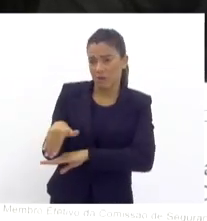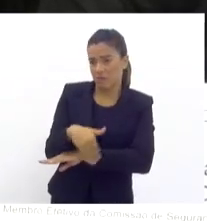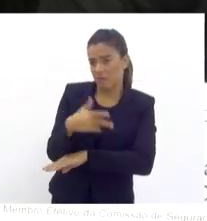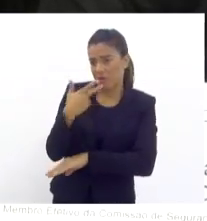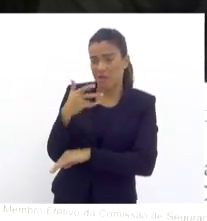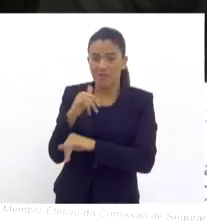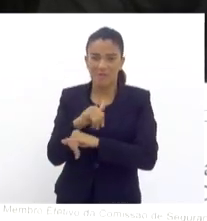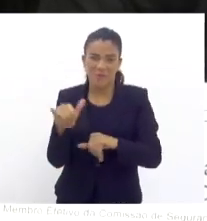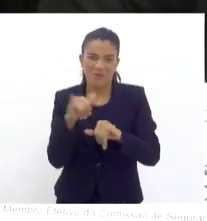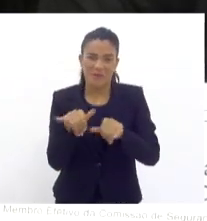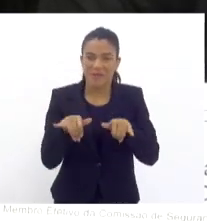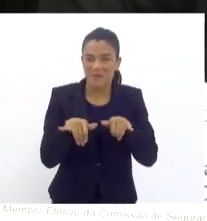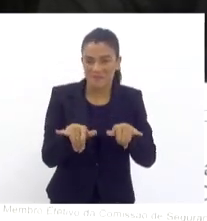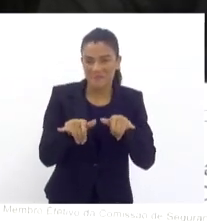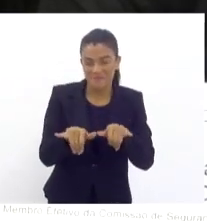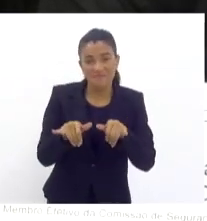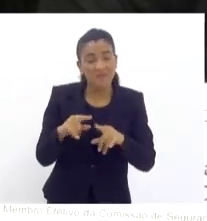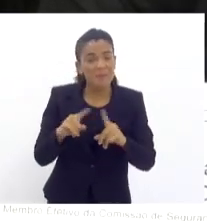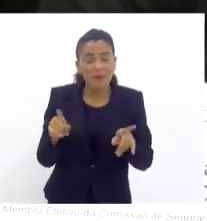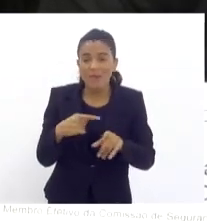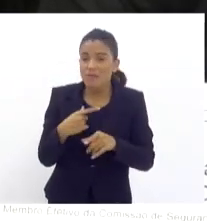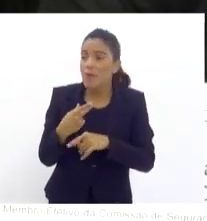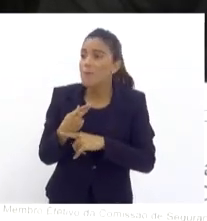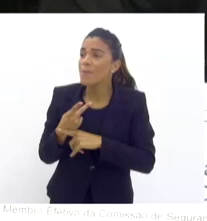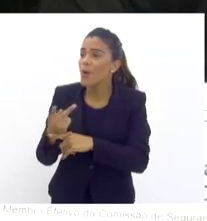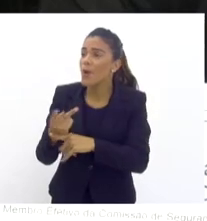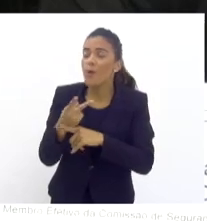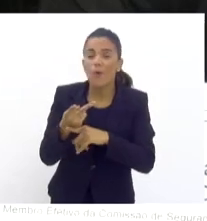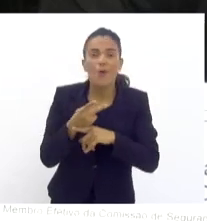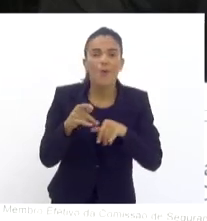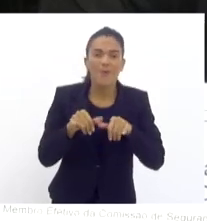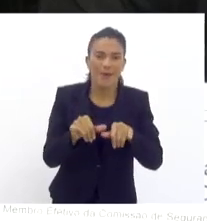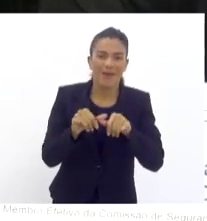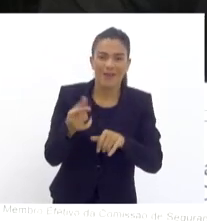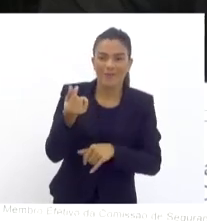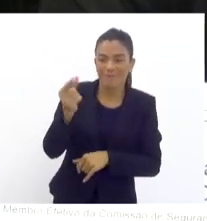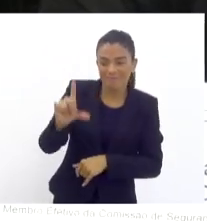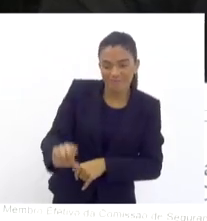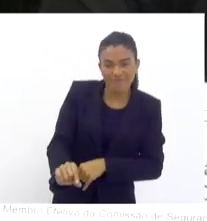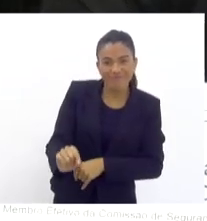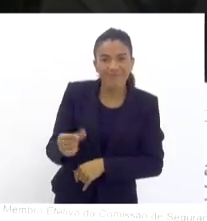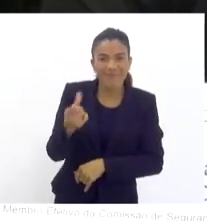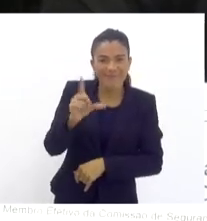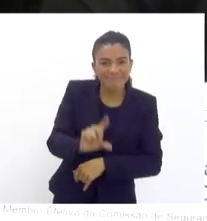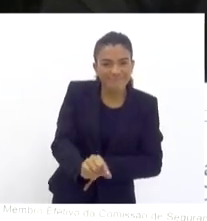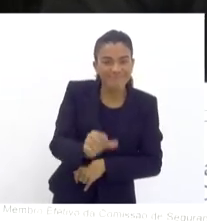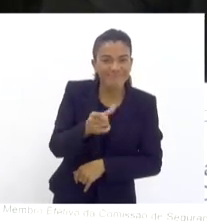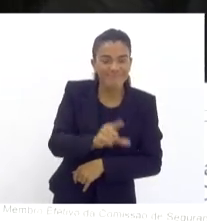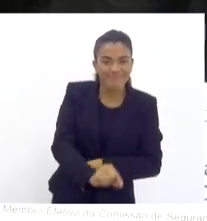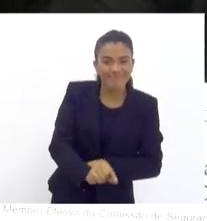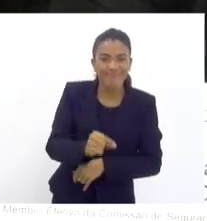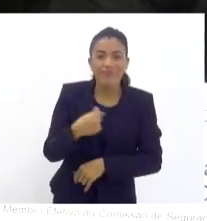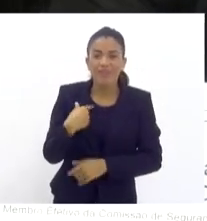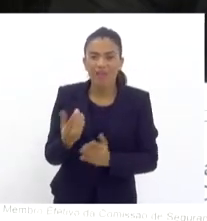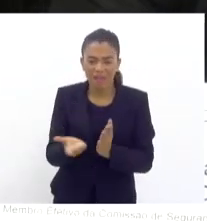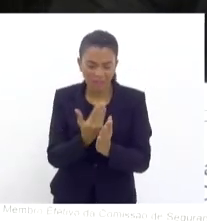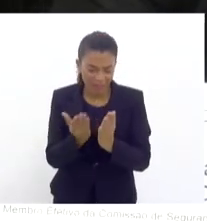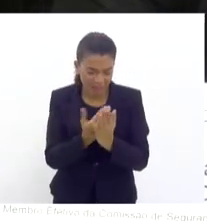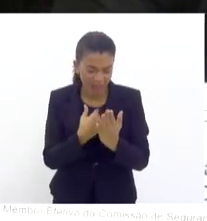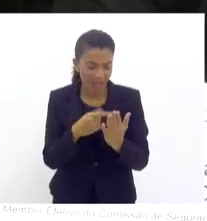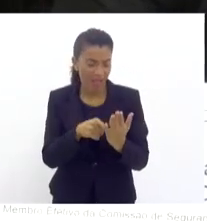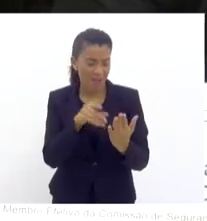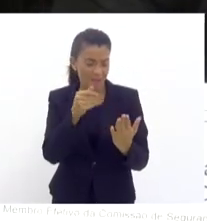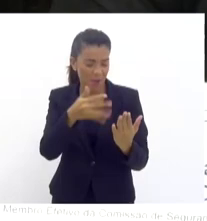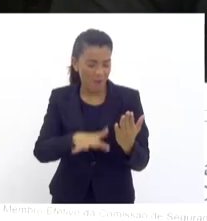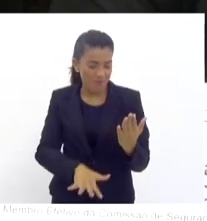propaganda de supermercados, mas eu vivo atrás de promoção, eu sou meu marido da risada, todo mundo ri de mim. Onde tem um catálogo, tem promoção, lá